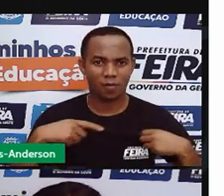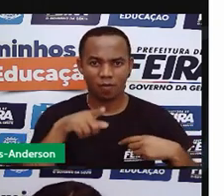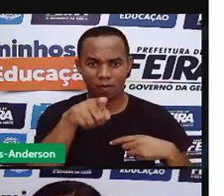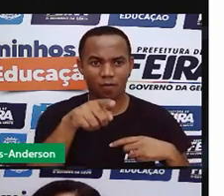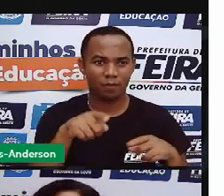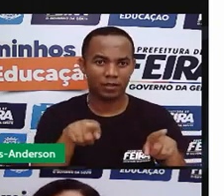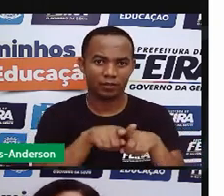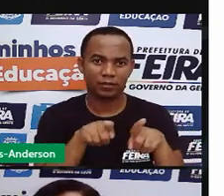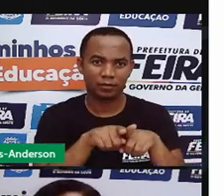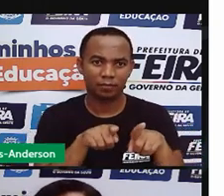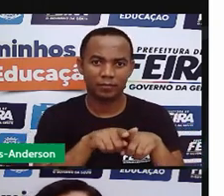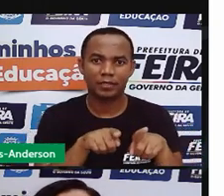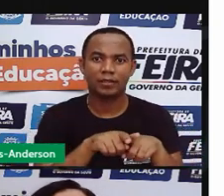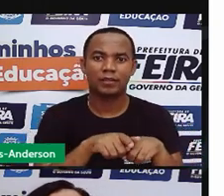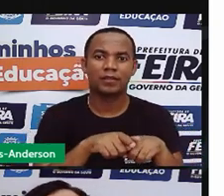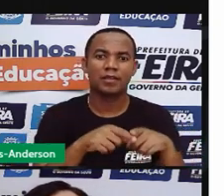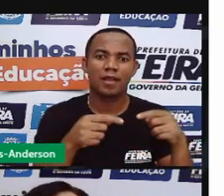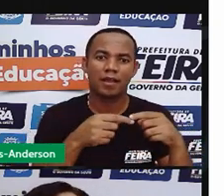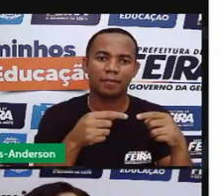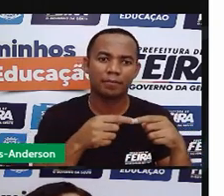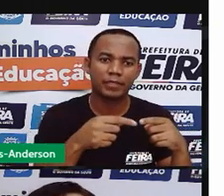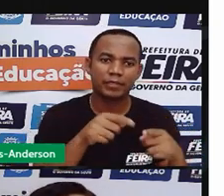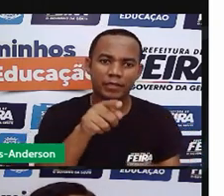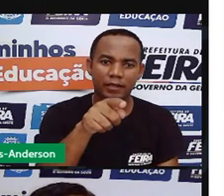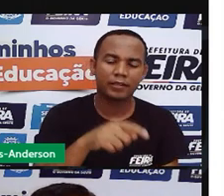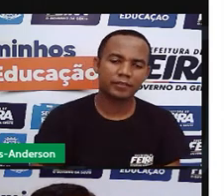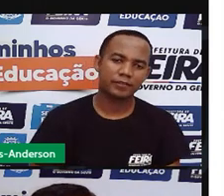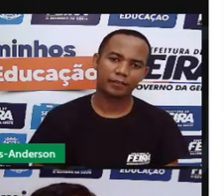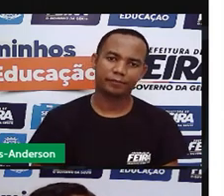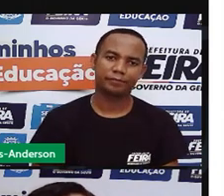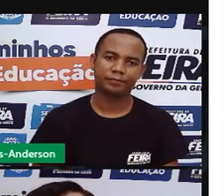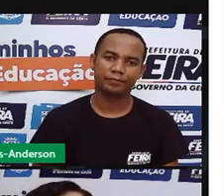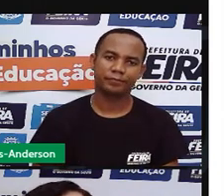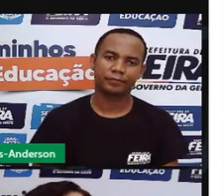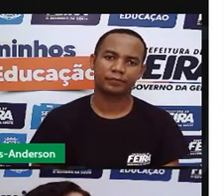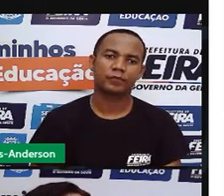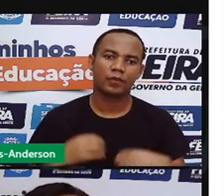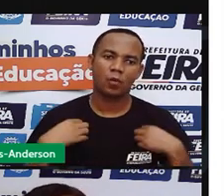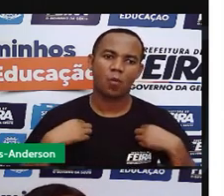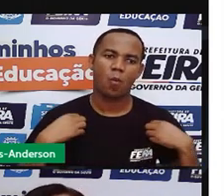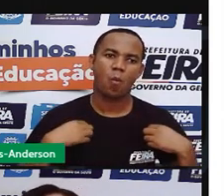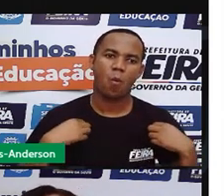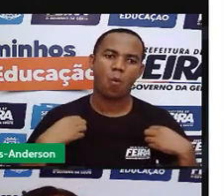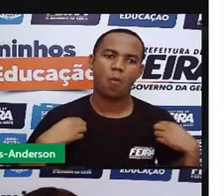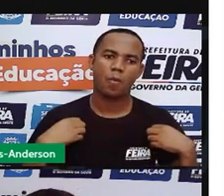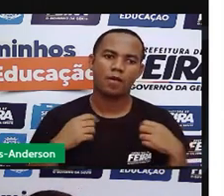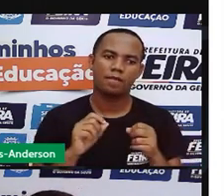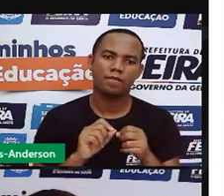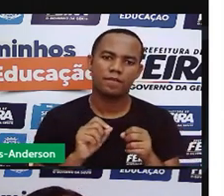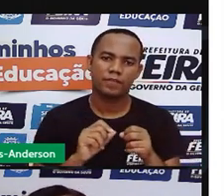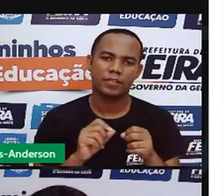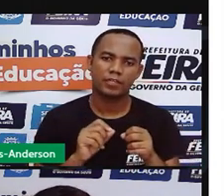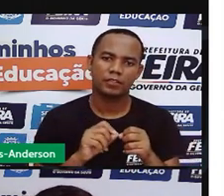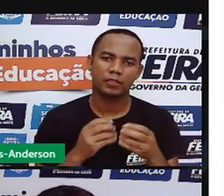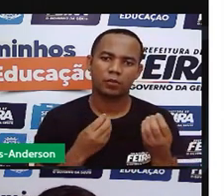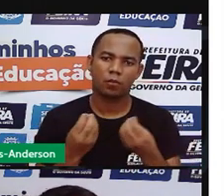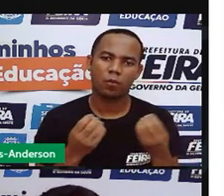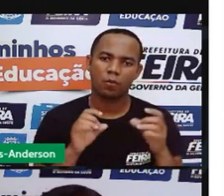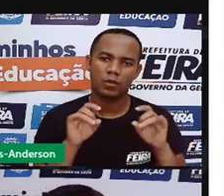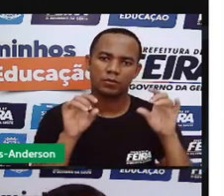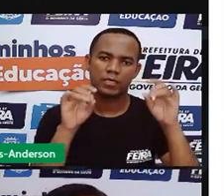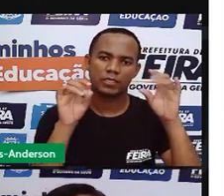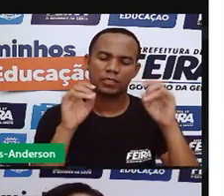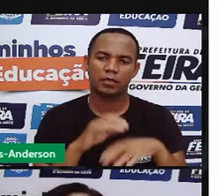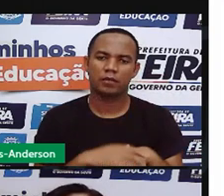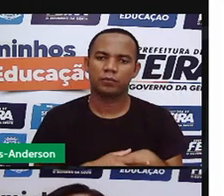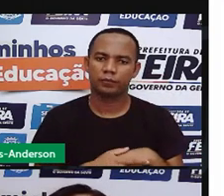a roupa do vaqueiro? Muito bem. Aquela roupa é toda feita com couro do animal.